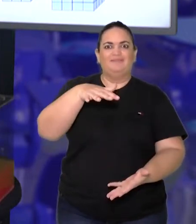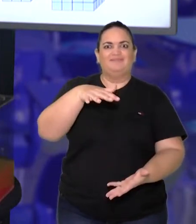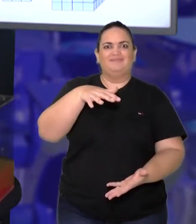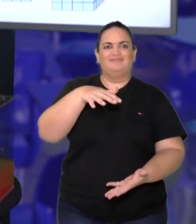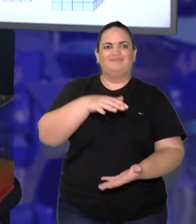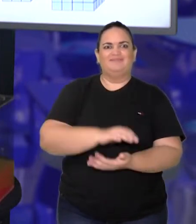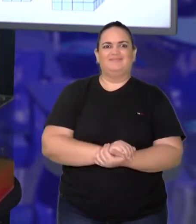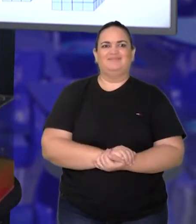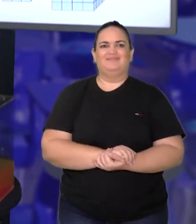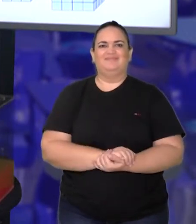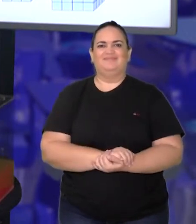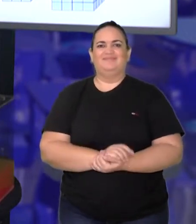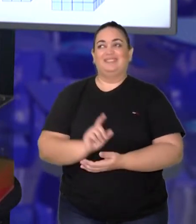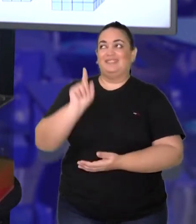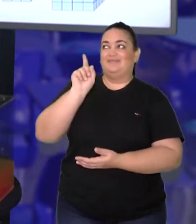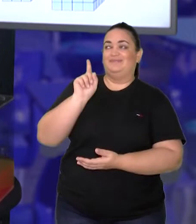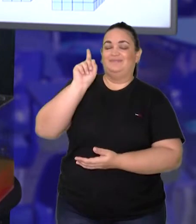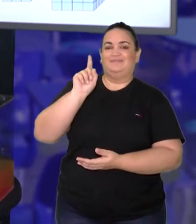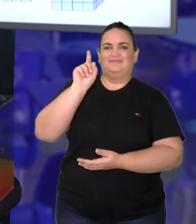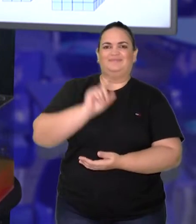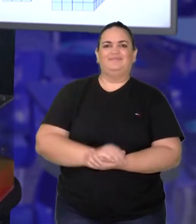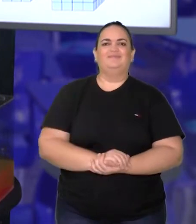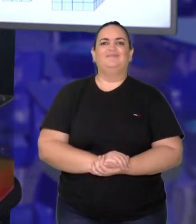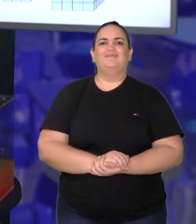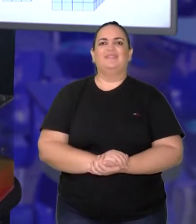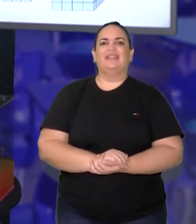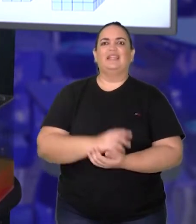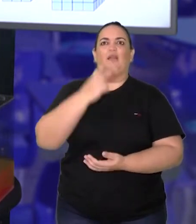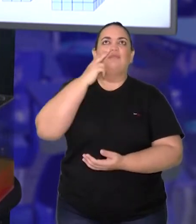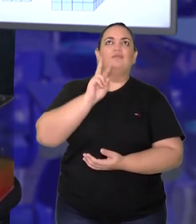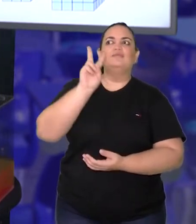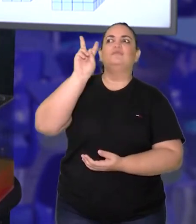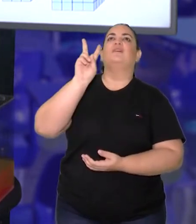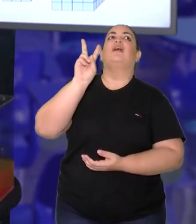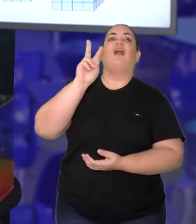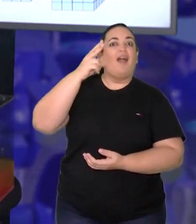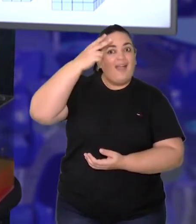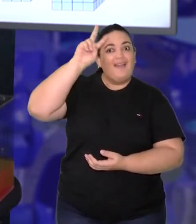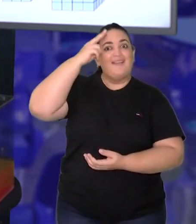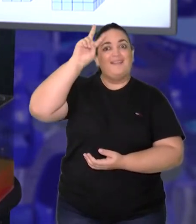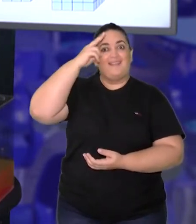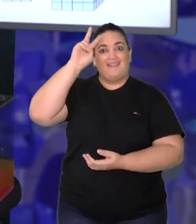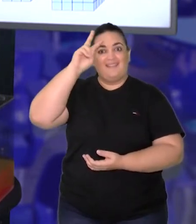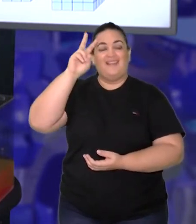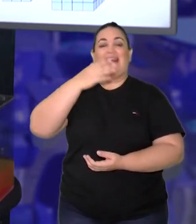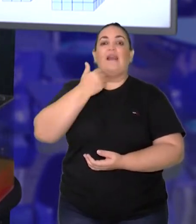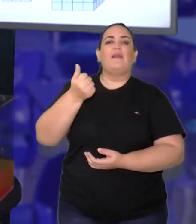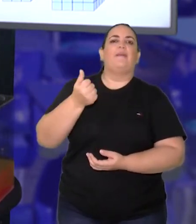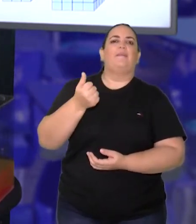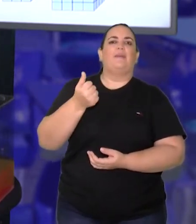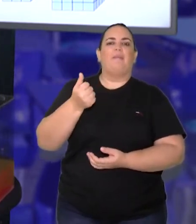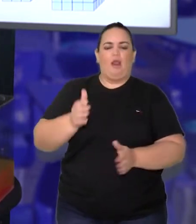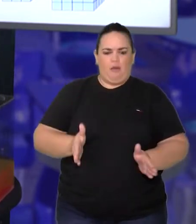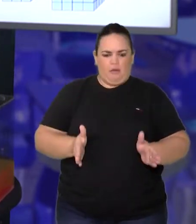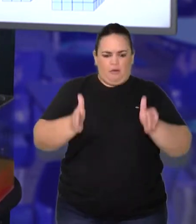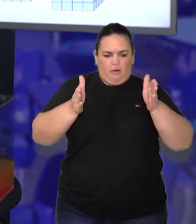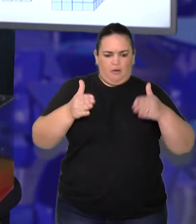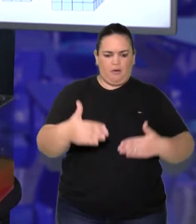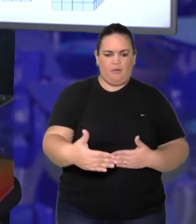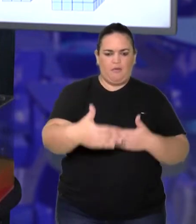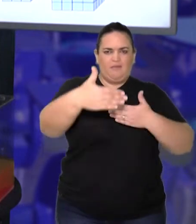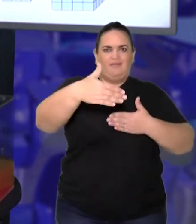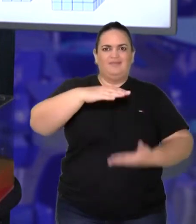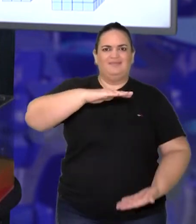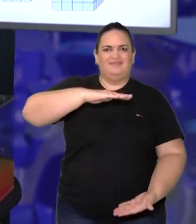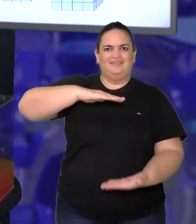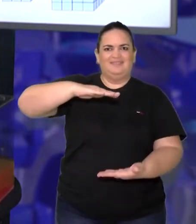é cubo, você faz uma associação melhor do que lembrar do dado para depois pensar no cubo, tá certo?